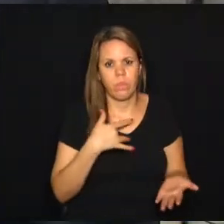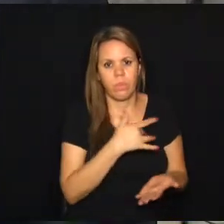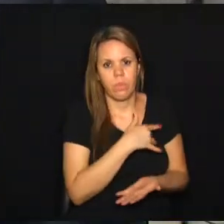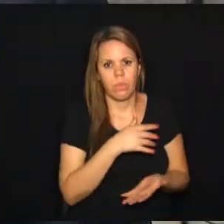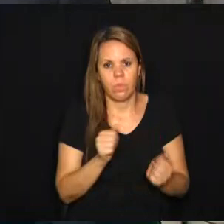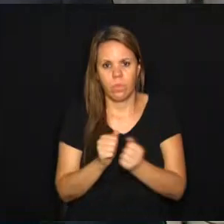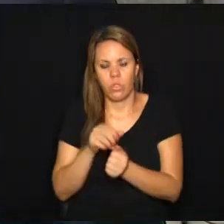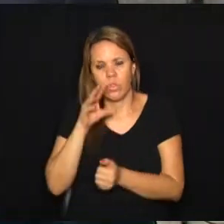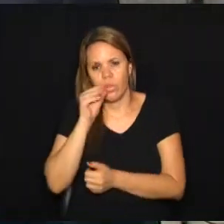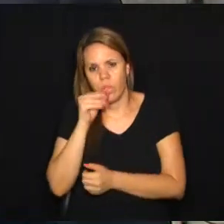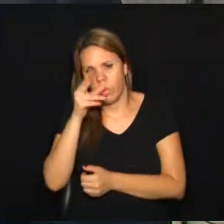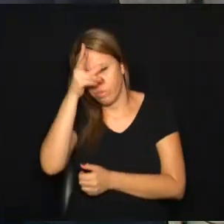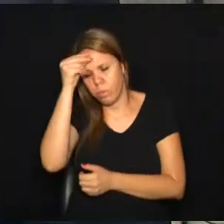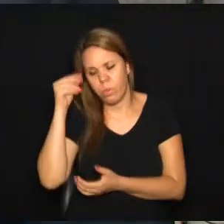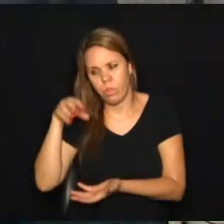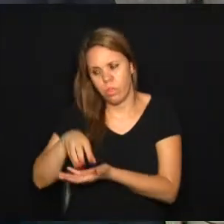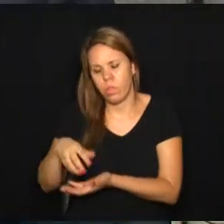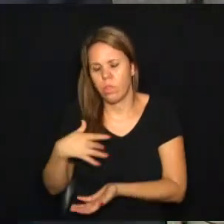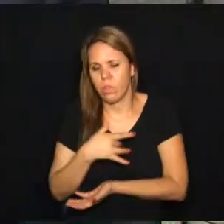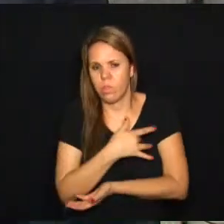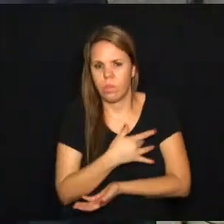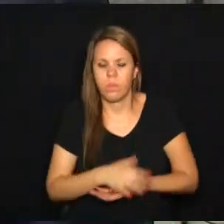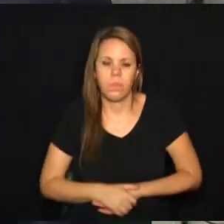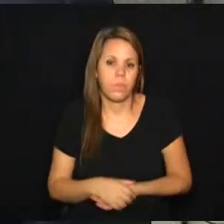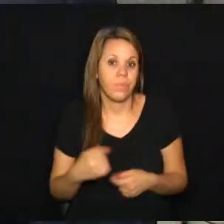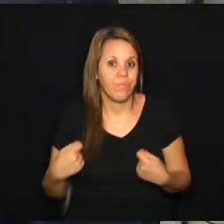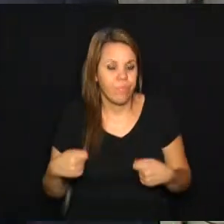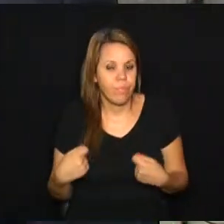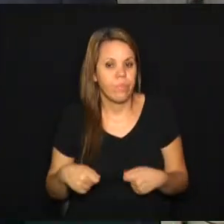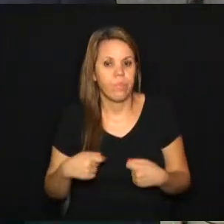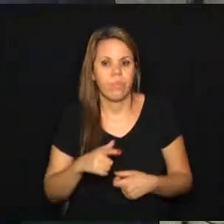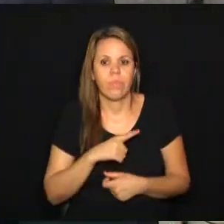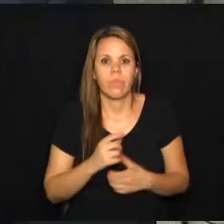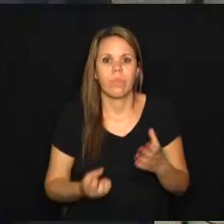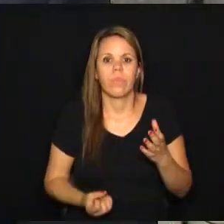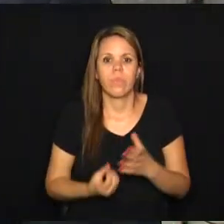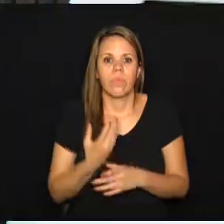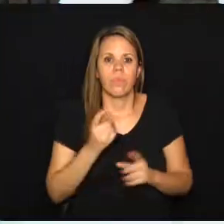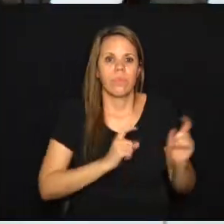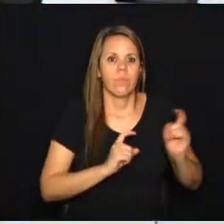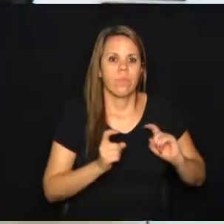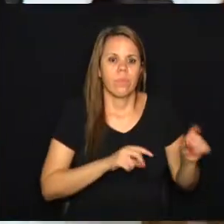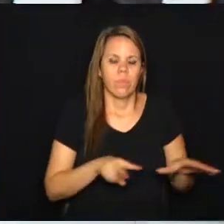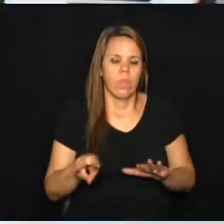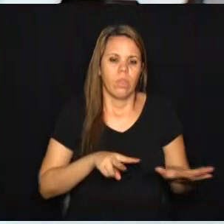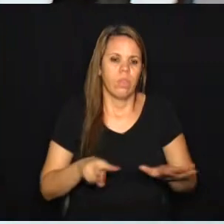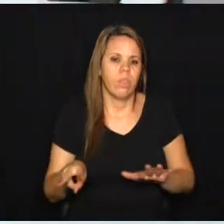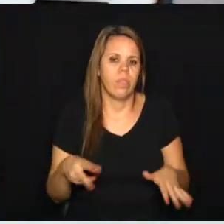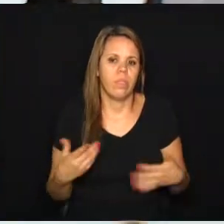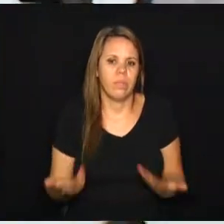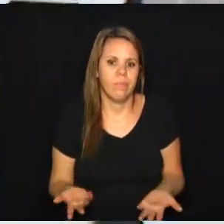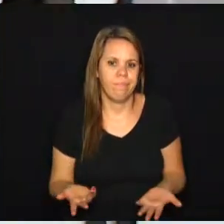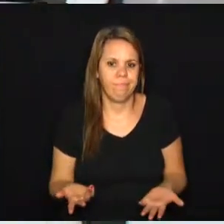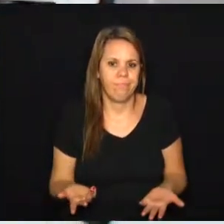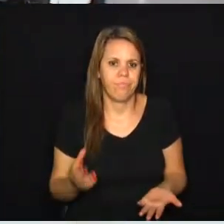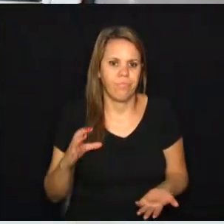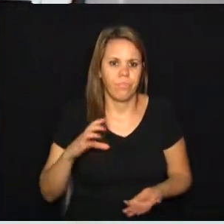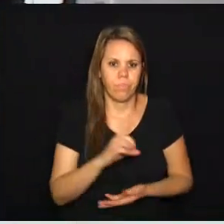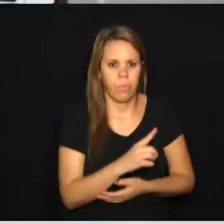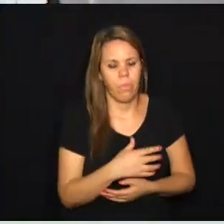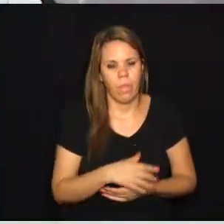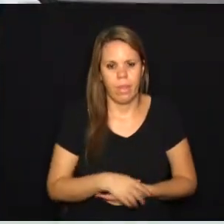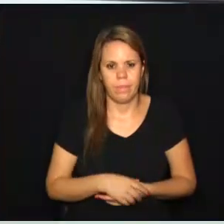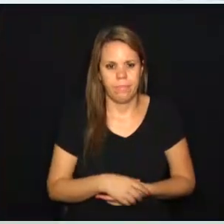junto aos funcionários dos postos de saúde. Deveria, pelo menos, ocorrer uma reunião semanal com esses coordenadores,